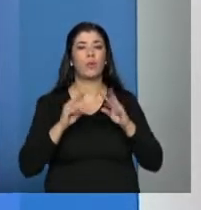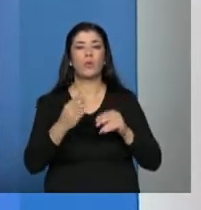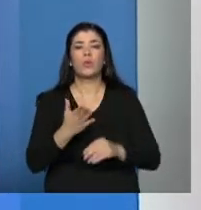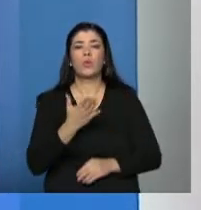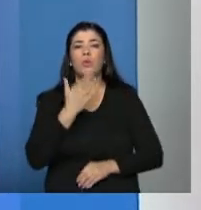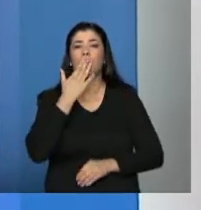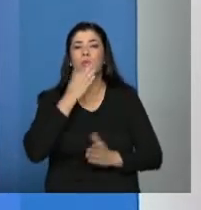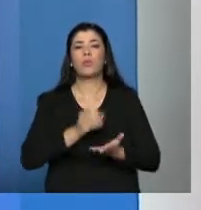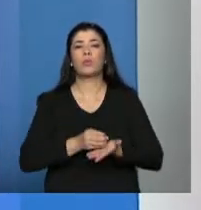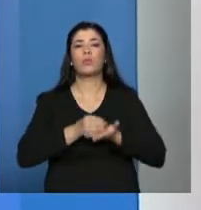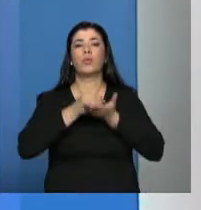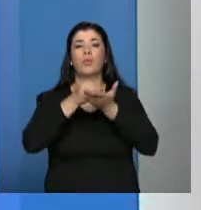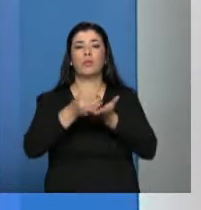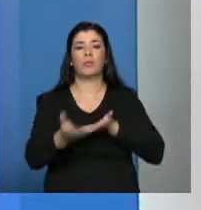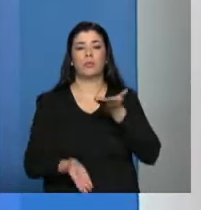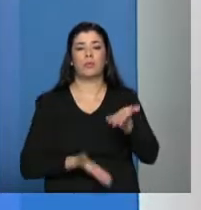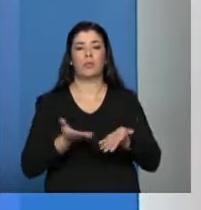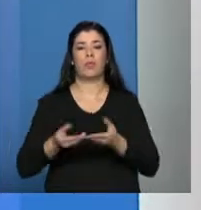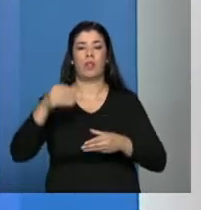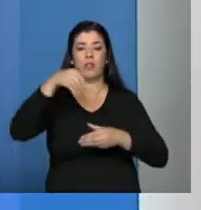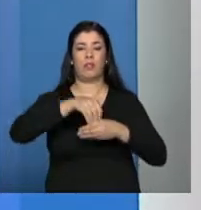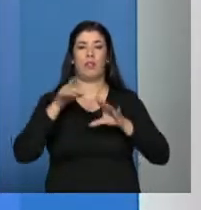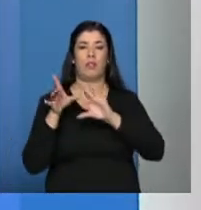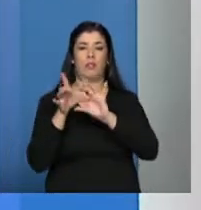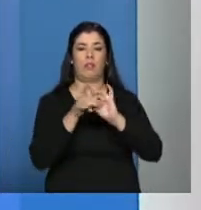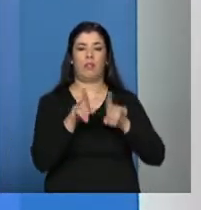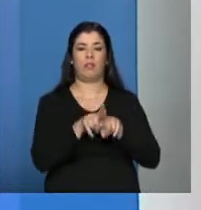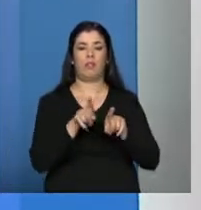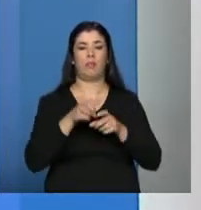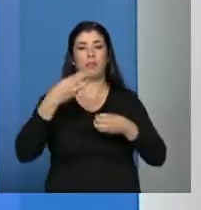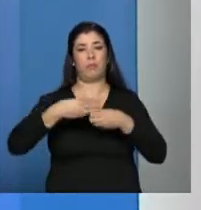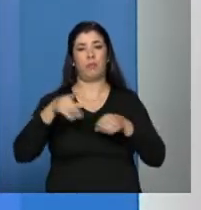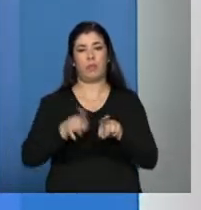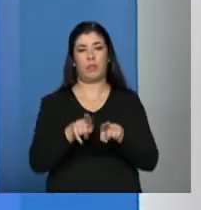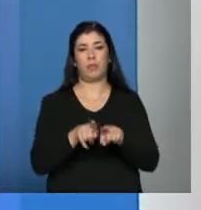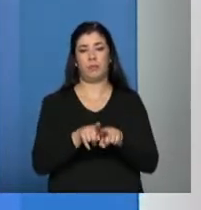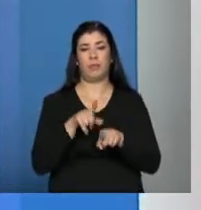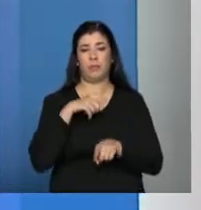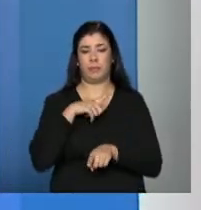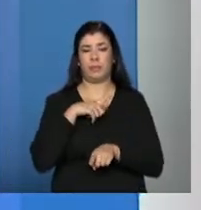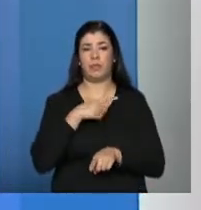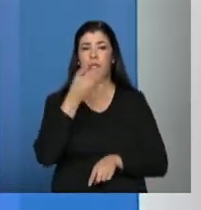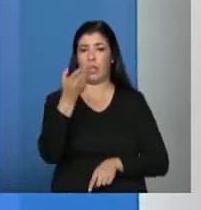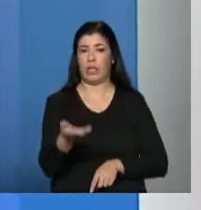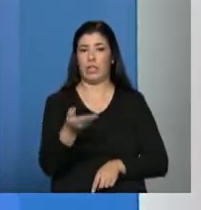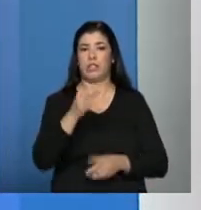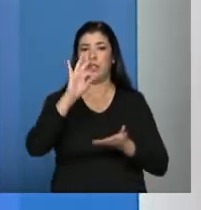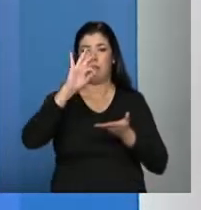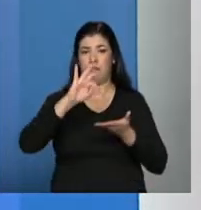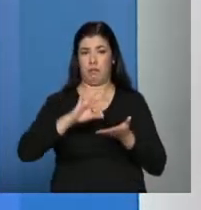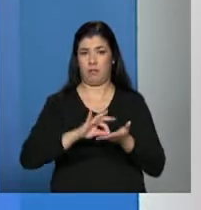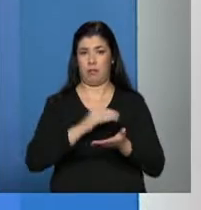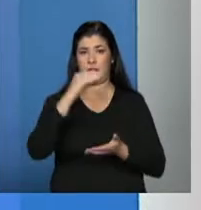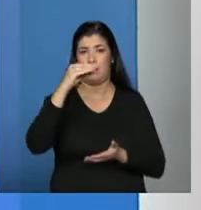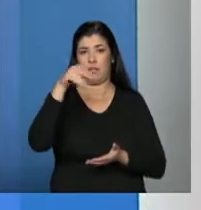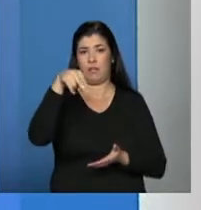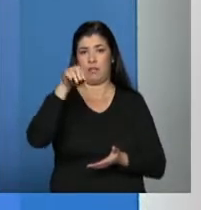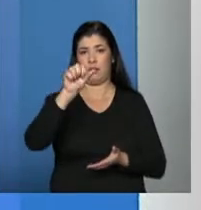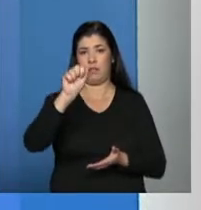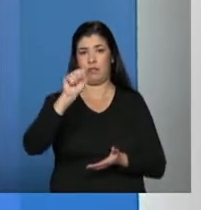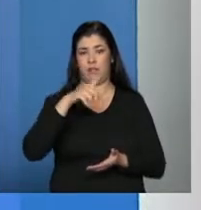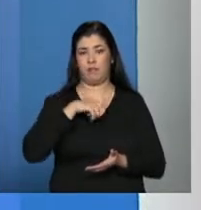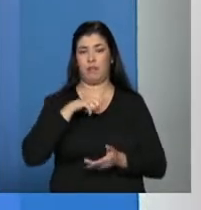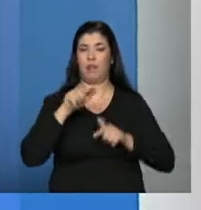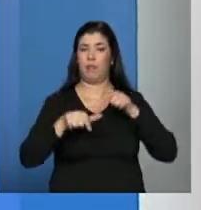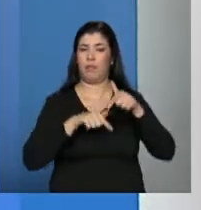que o município é capaz de integrar e de articular, então, o cadastro, ele tem um pouco essa função. Ela permite que o